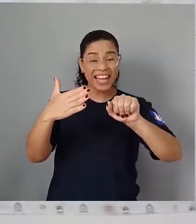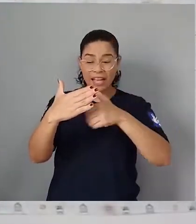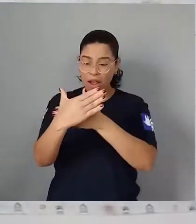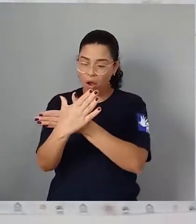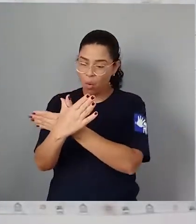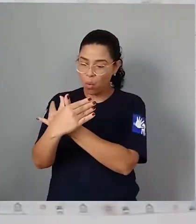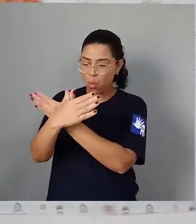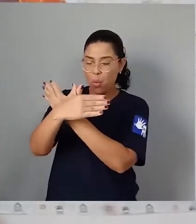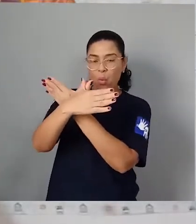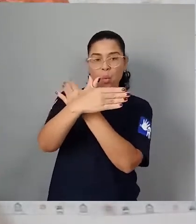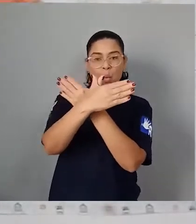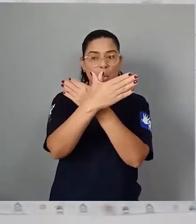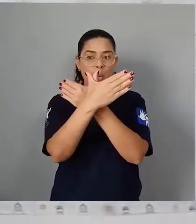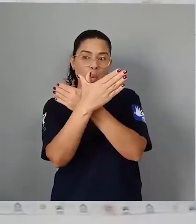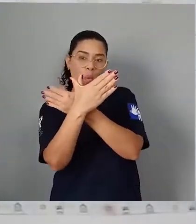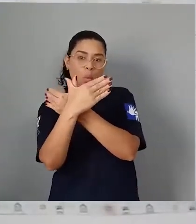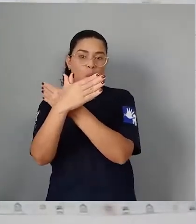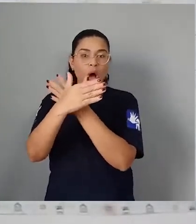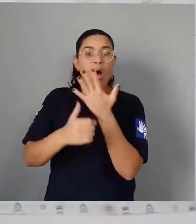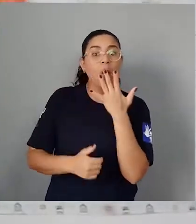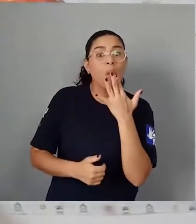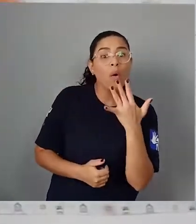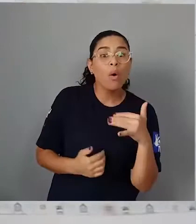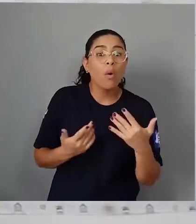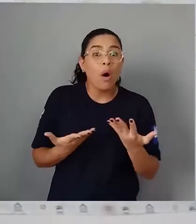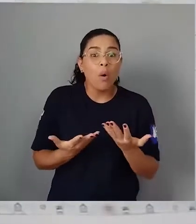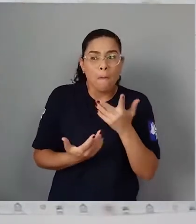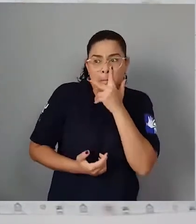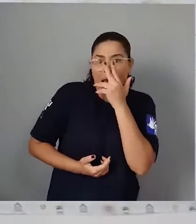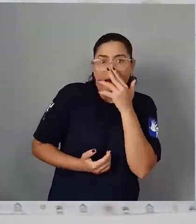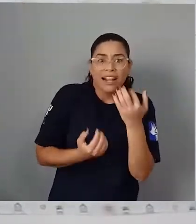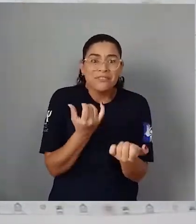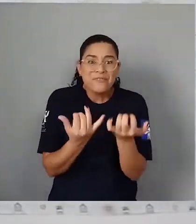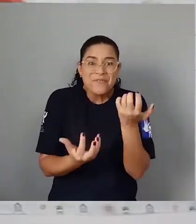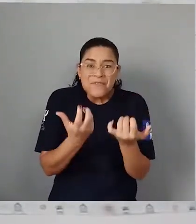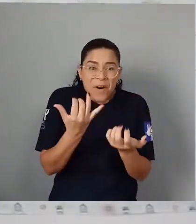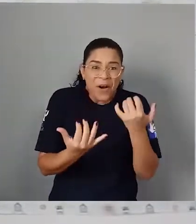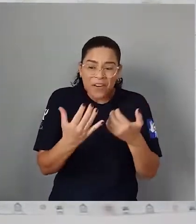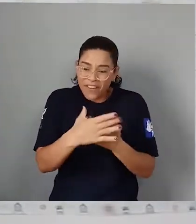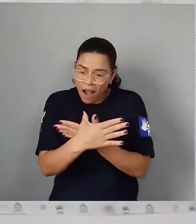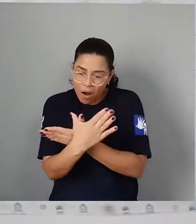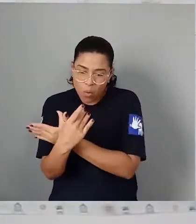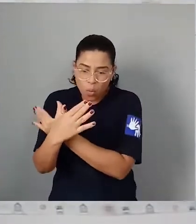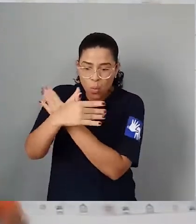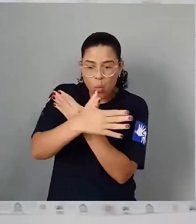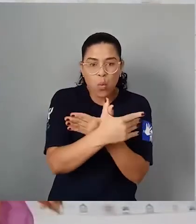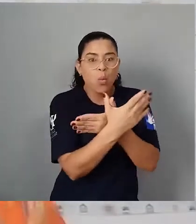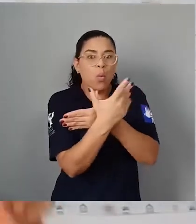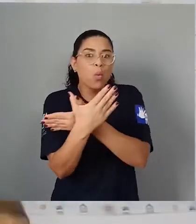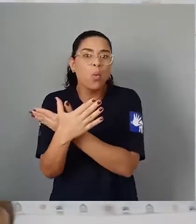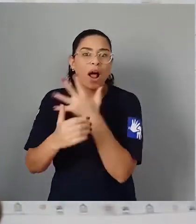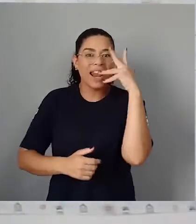Empolgou-nos nessa tarde Olha a borboleta Júlia Como é linda